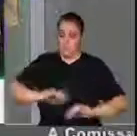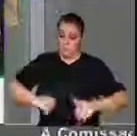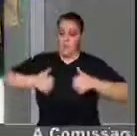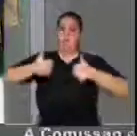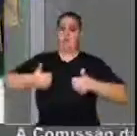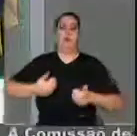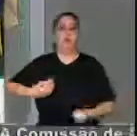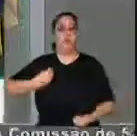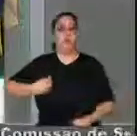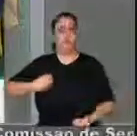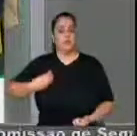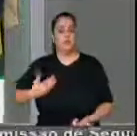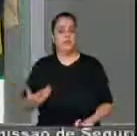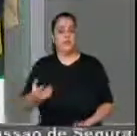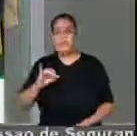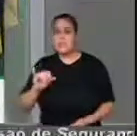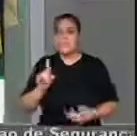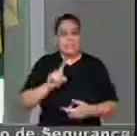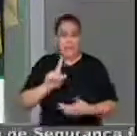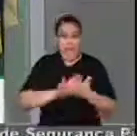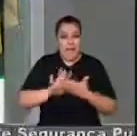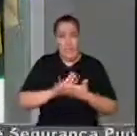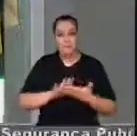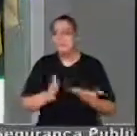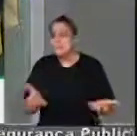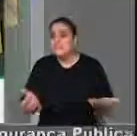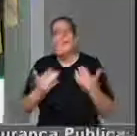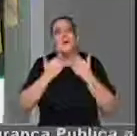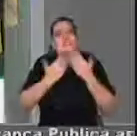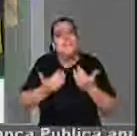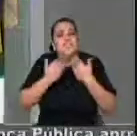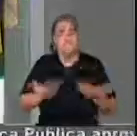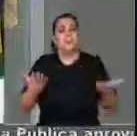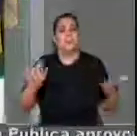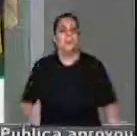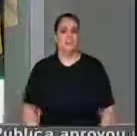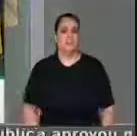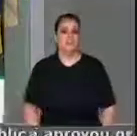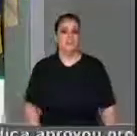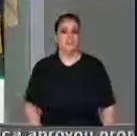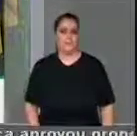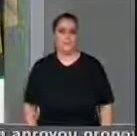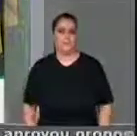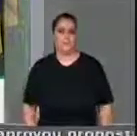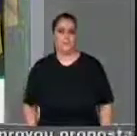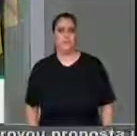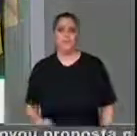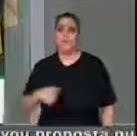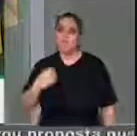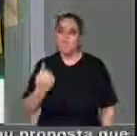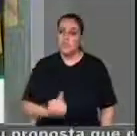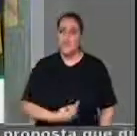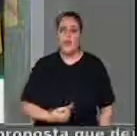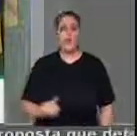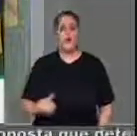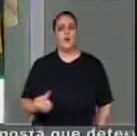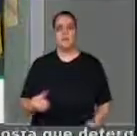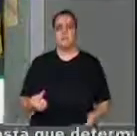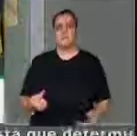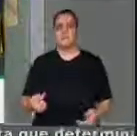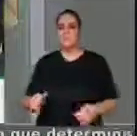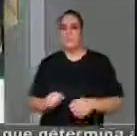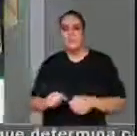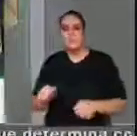à sociedade, de nada vai adiantar. A palavra mais certa é nós estamos enxugando